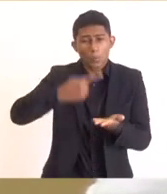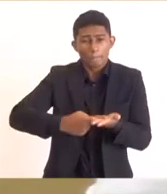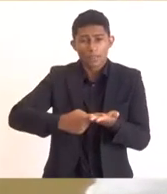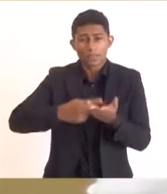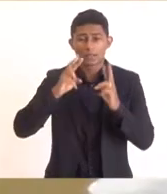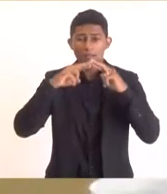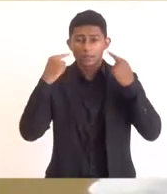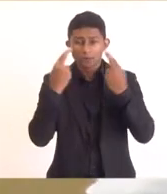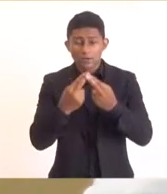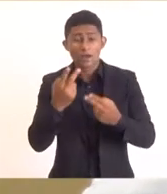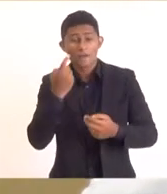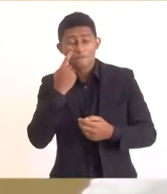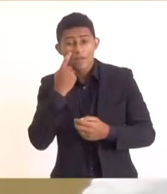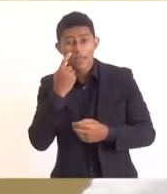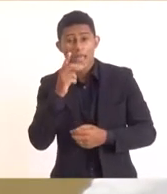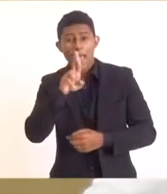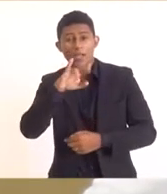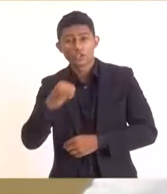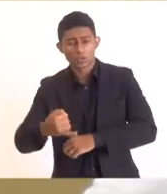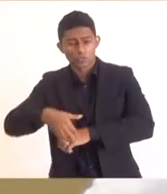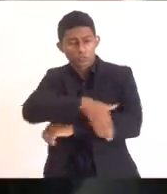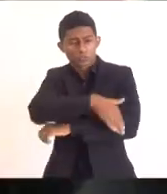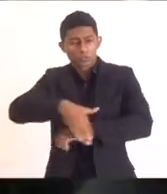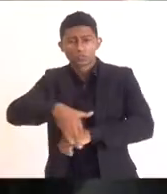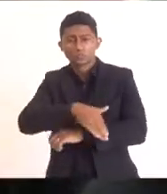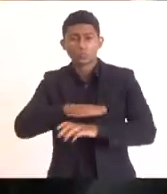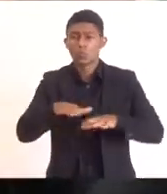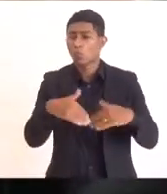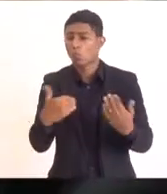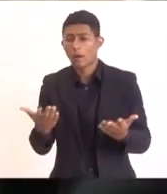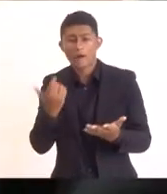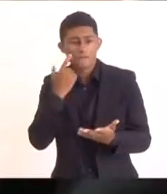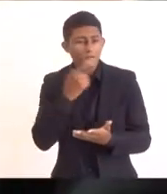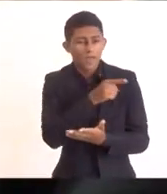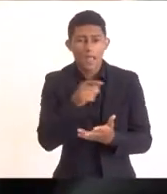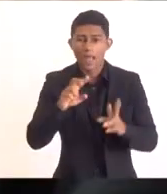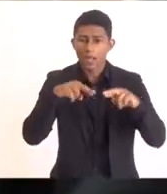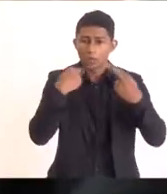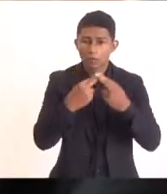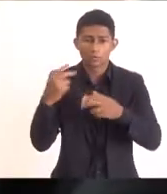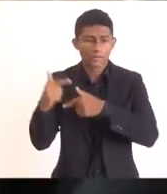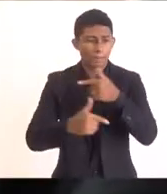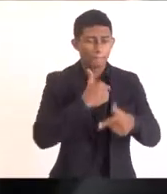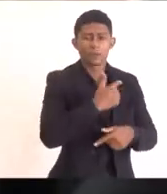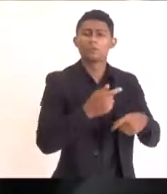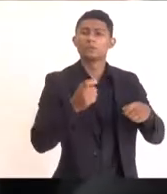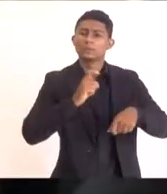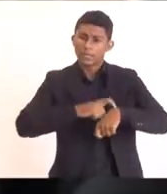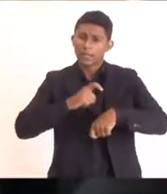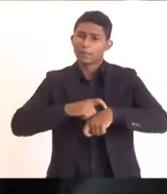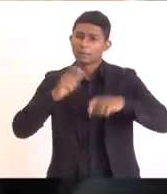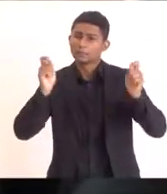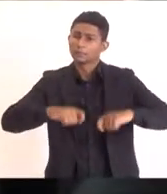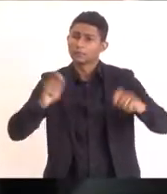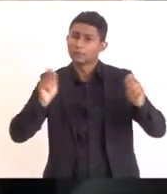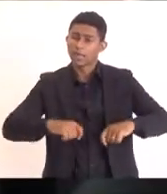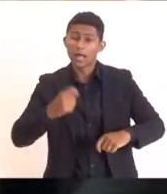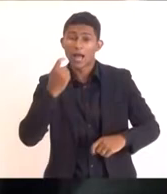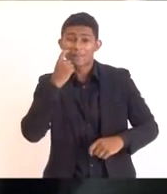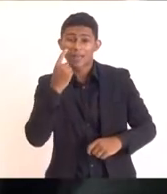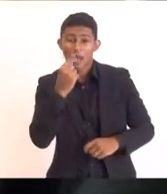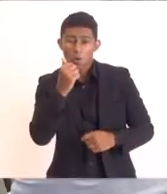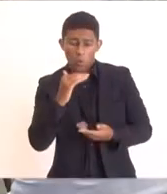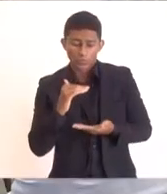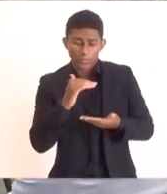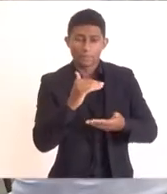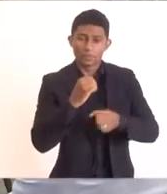as RJs para que a possa fazer uma reunião de trabalho. e nós estamos em tempo ainda de botar recursos no orçamento para o